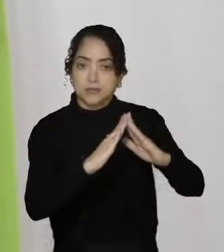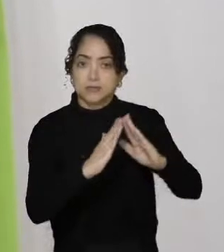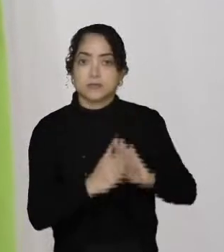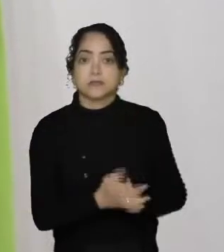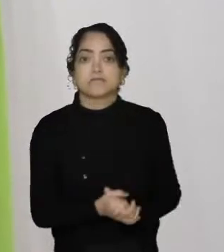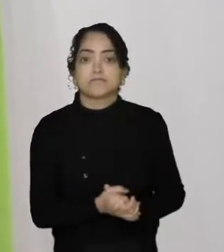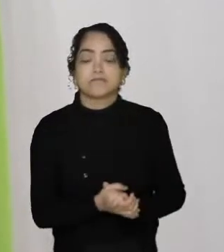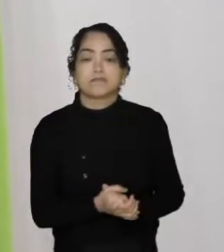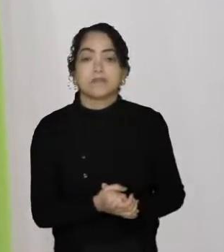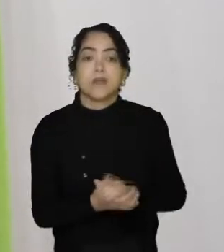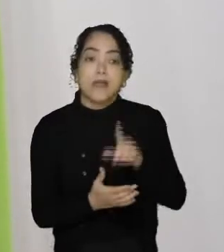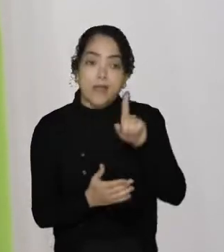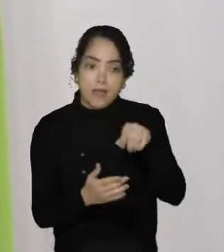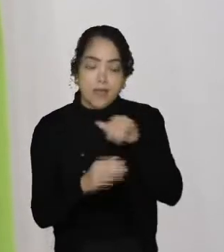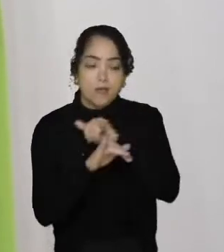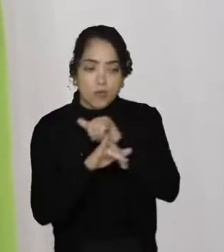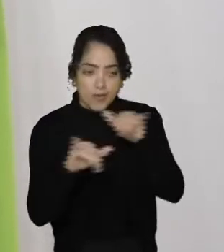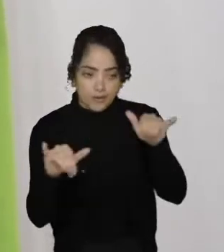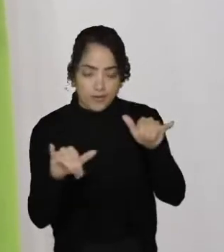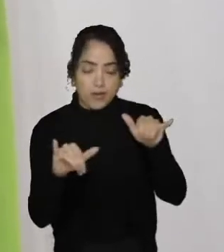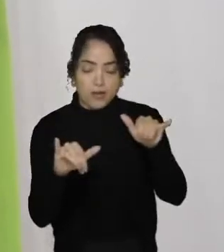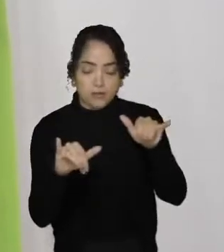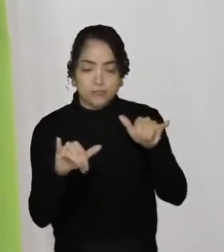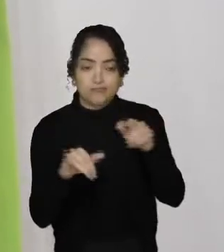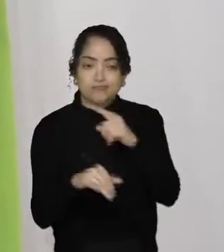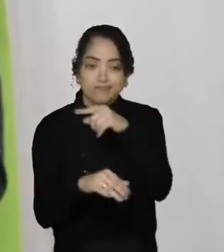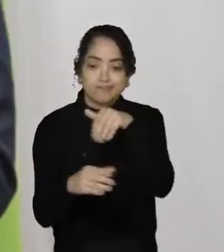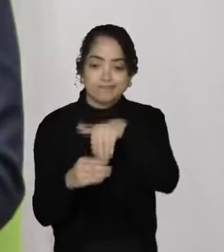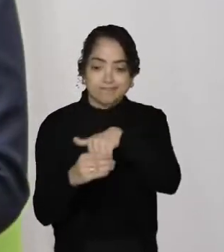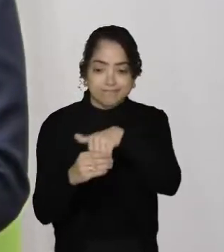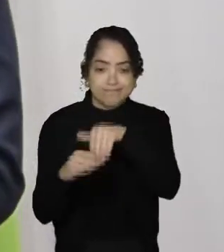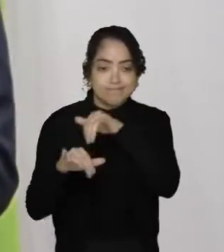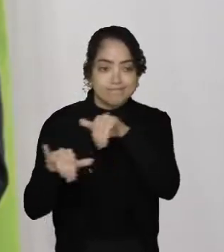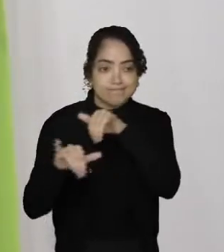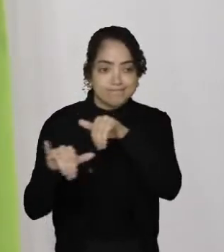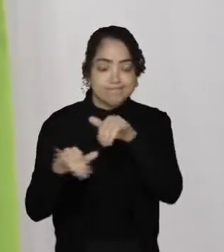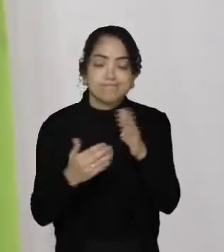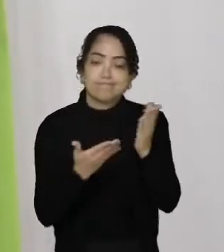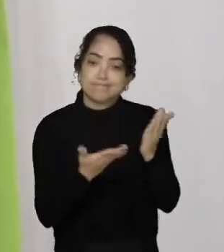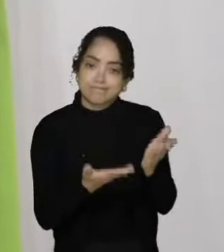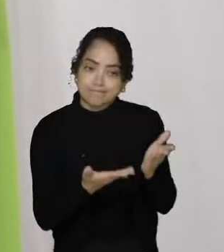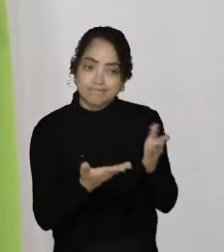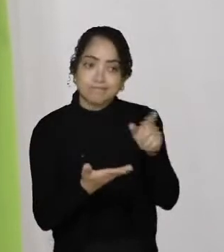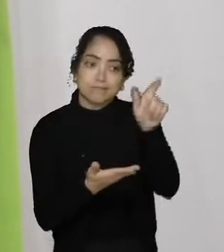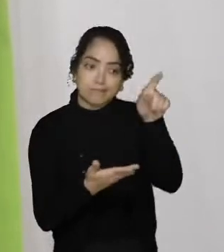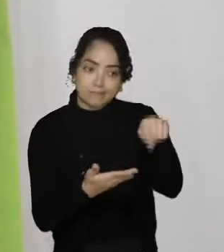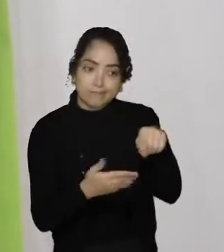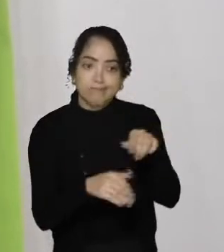Esse foi o recado que a gente deu nas urnas para o senhor, que é um traidor.